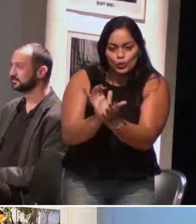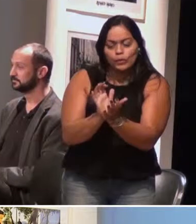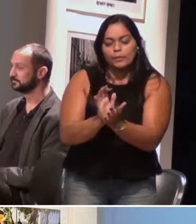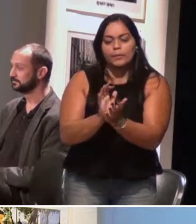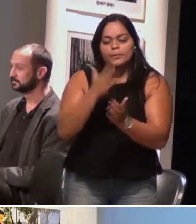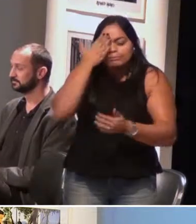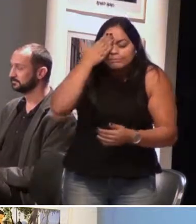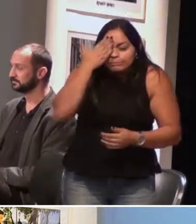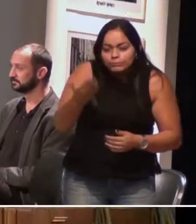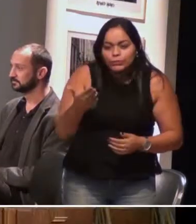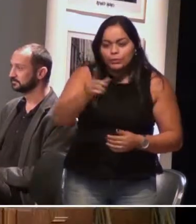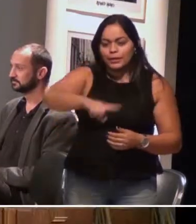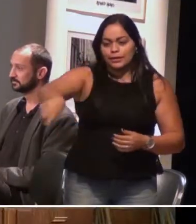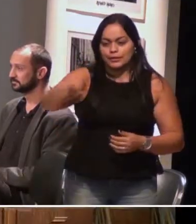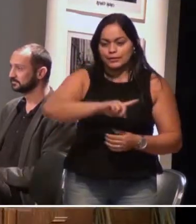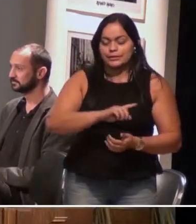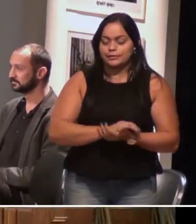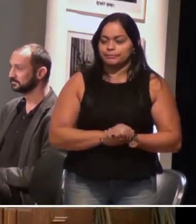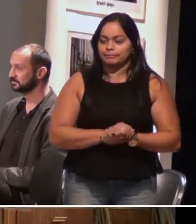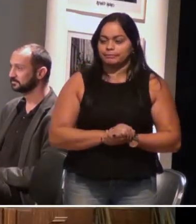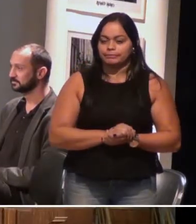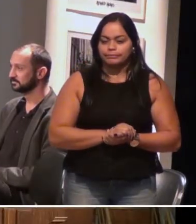meu, muito obrigada. Era isso que eu tinha para passar para vocês.